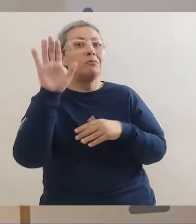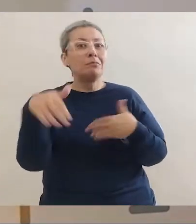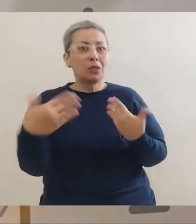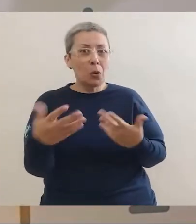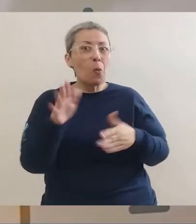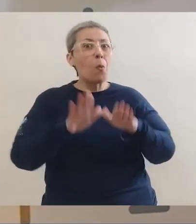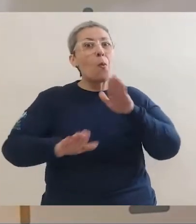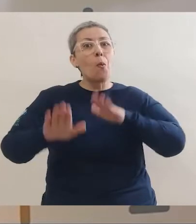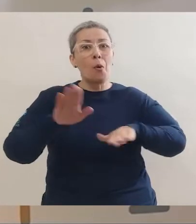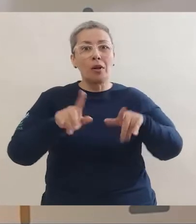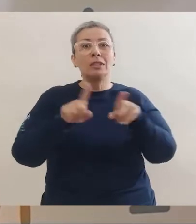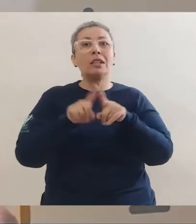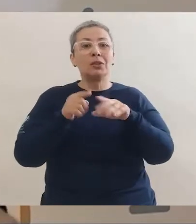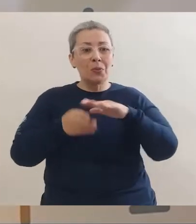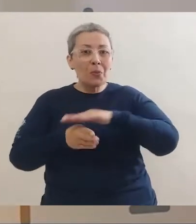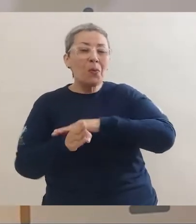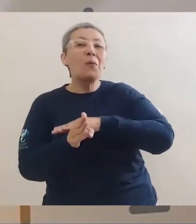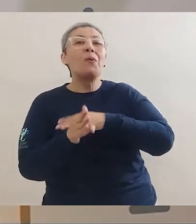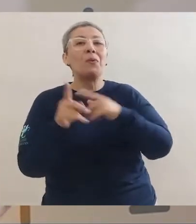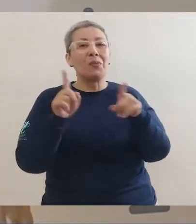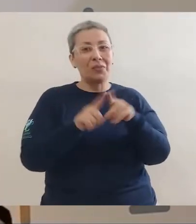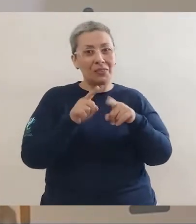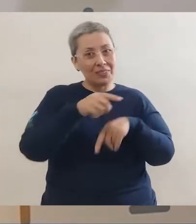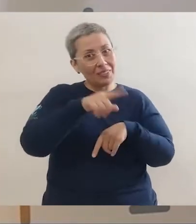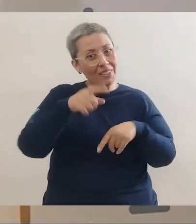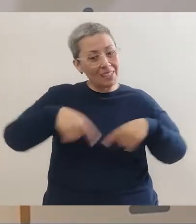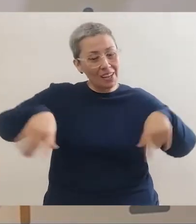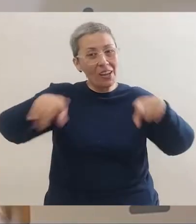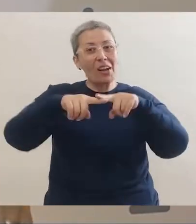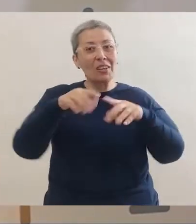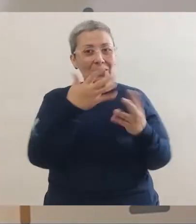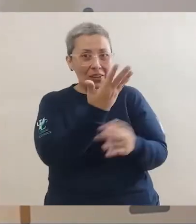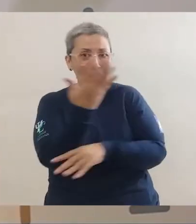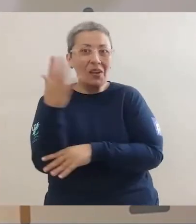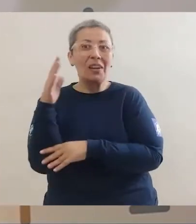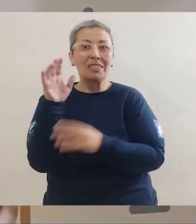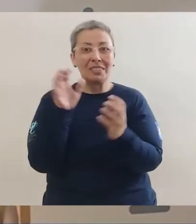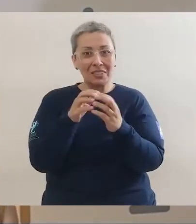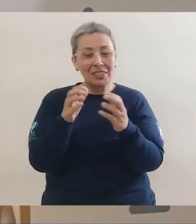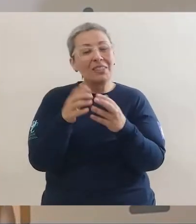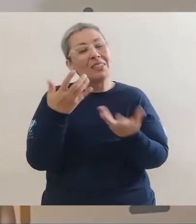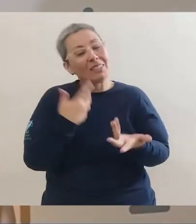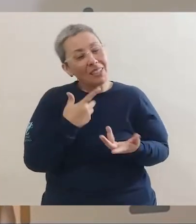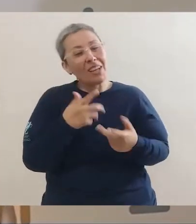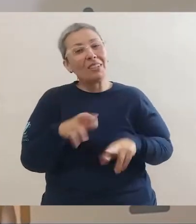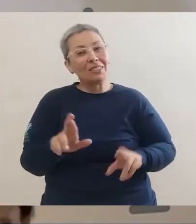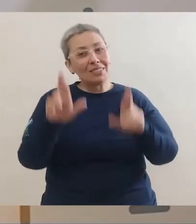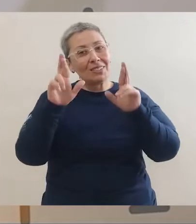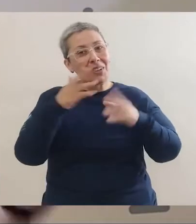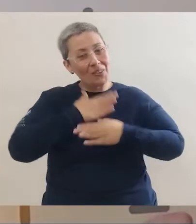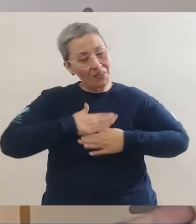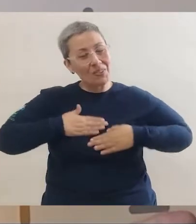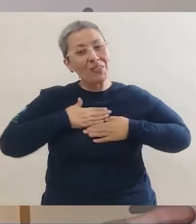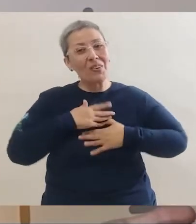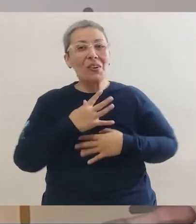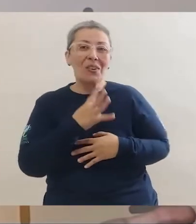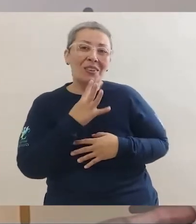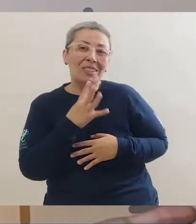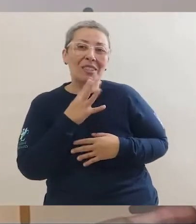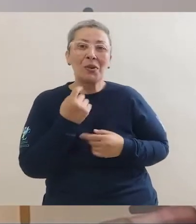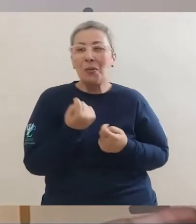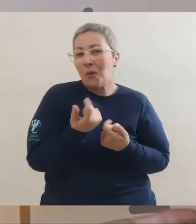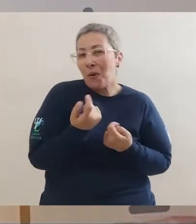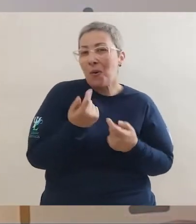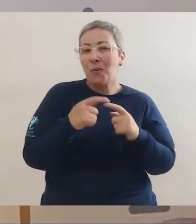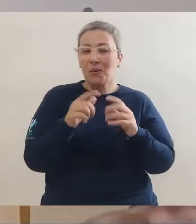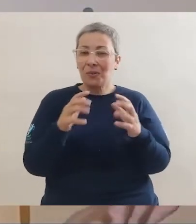Então, vocês já sabem, hein? Cuidado ao entrar na zona da Mata Pernambucana. Espero que vocês tenham